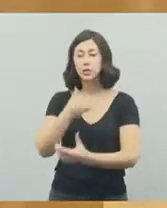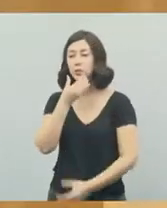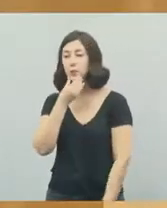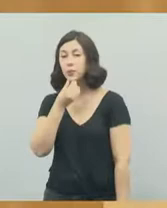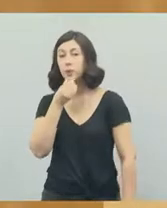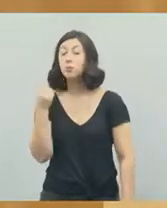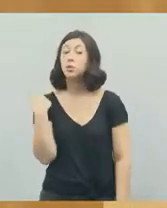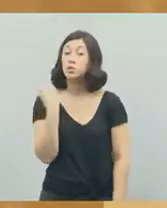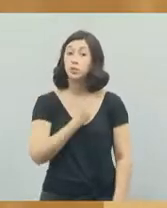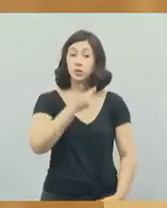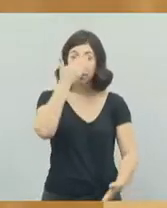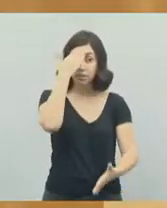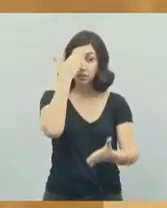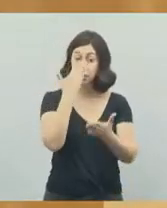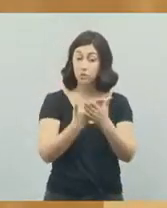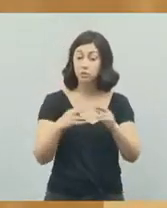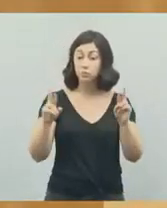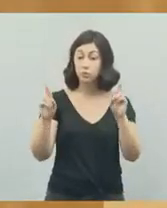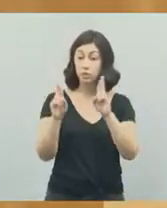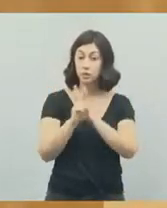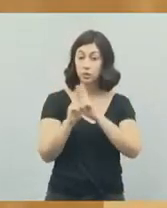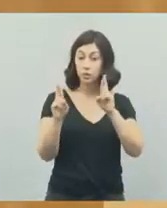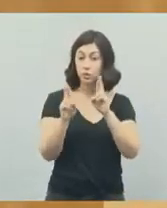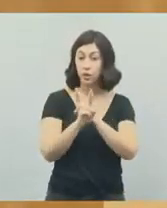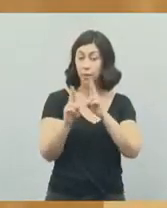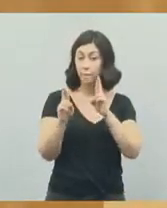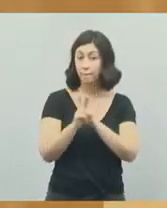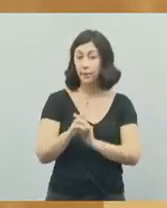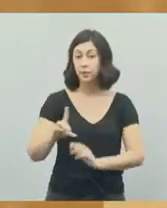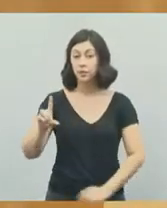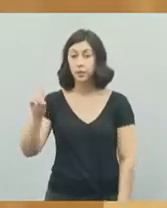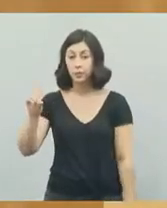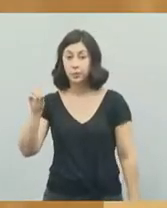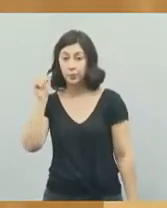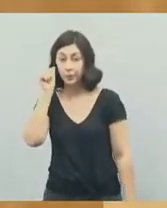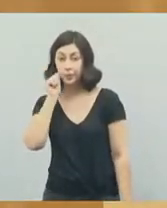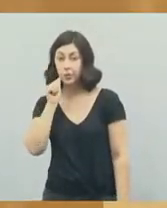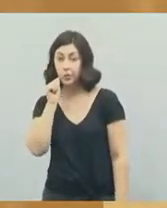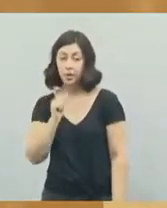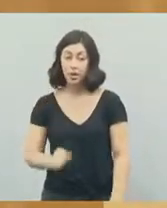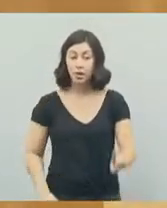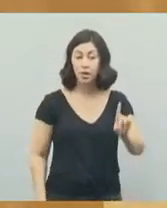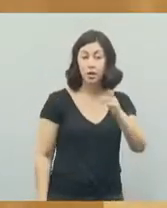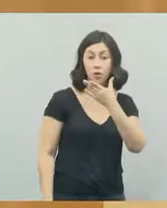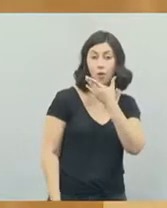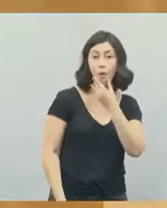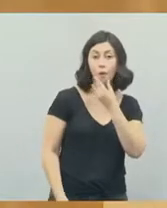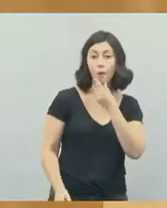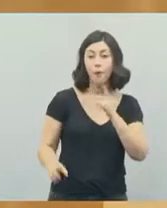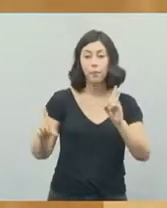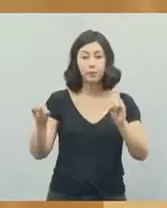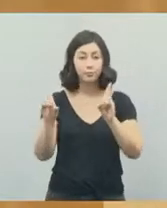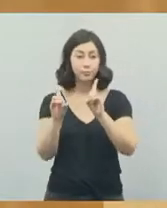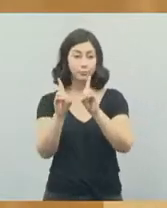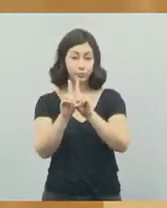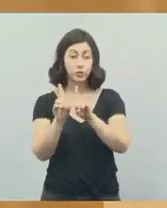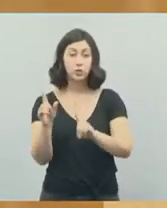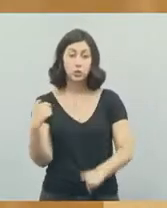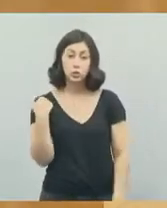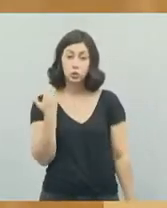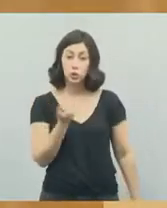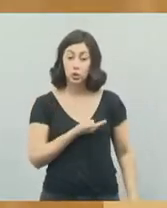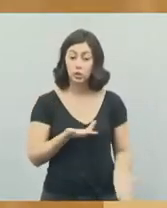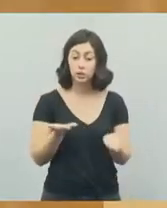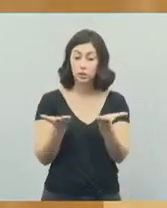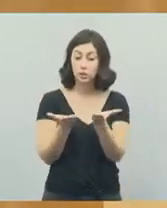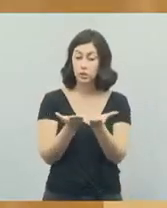Nós acreditamos nesse relacionamento entre o homem e a mulher, esse é o pensamento nosso, como